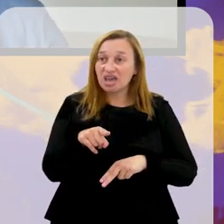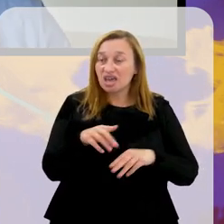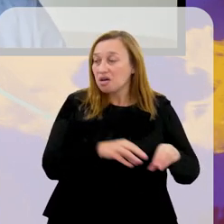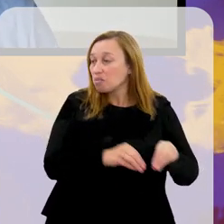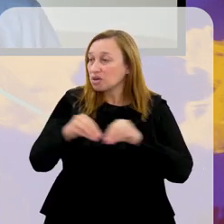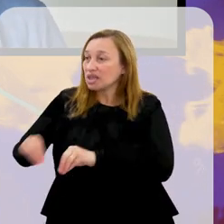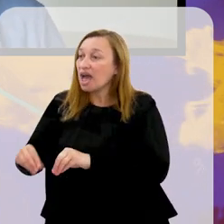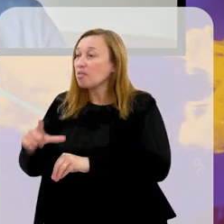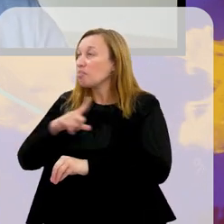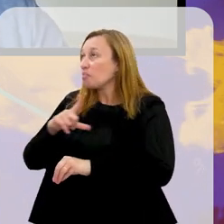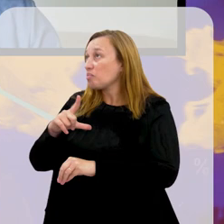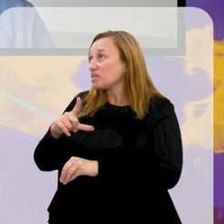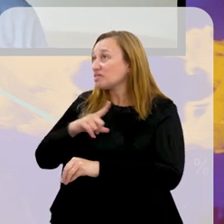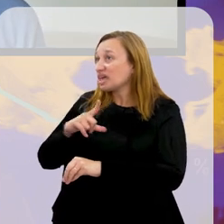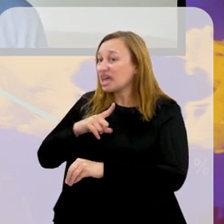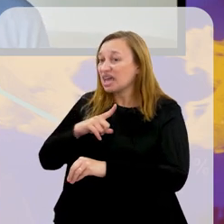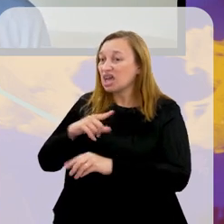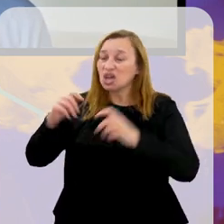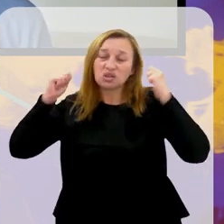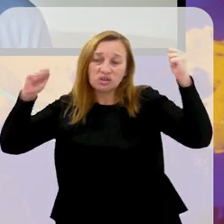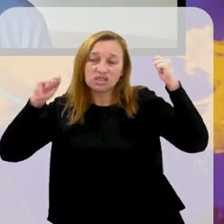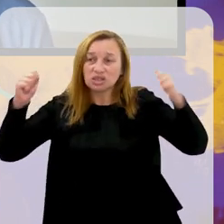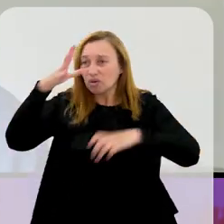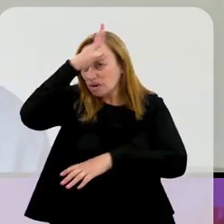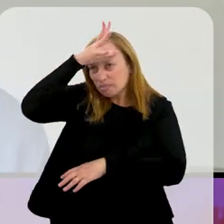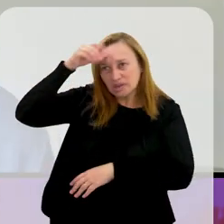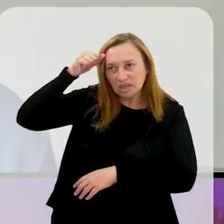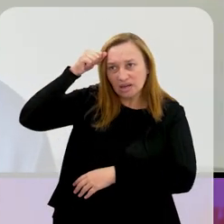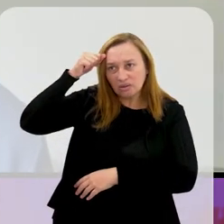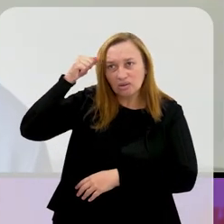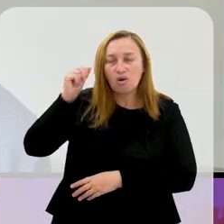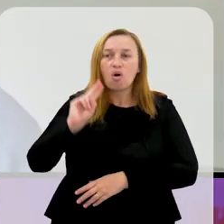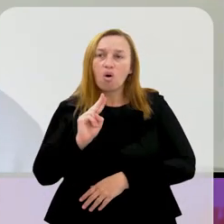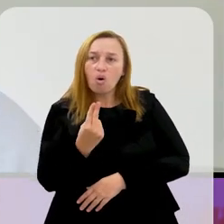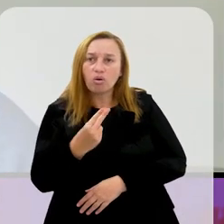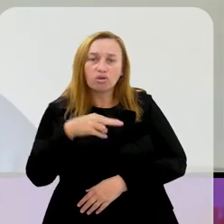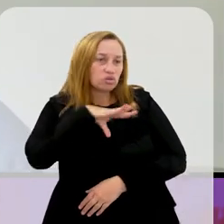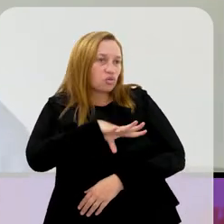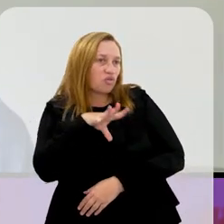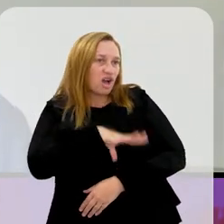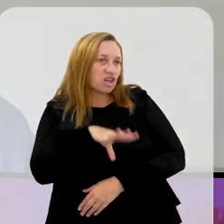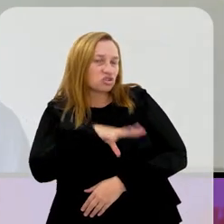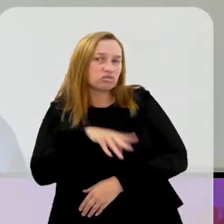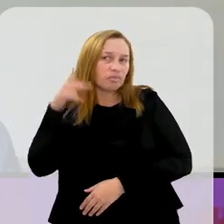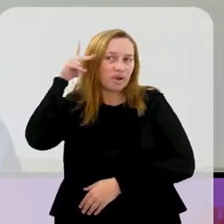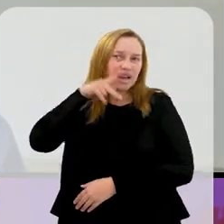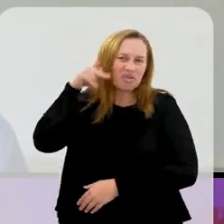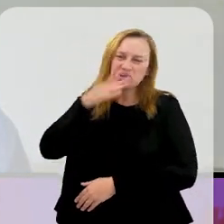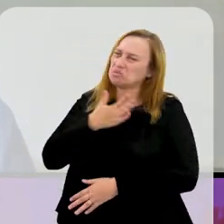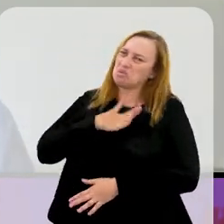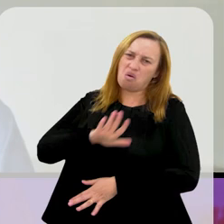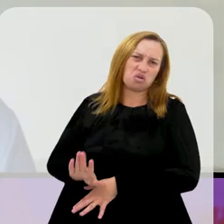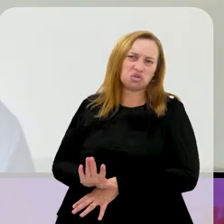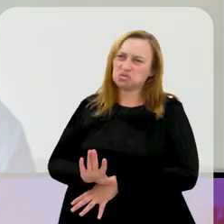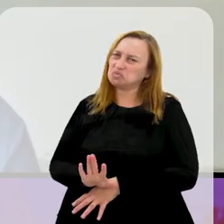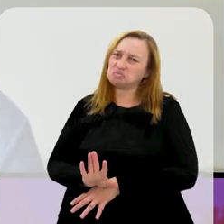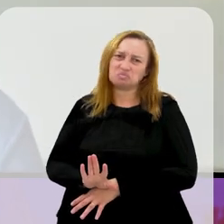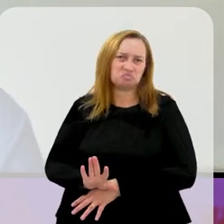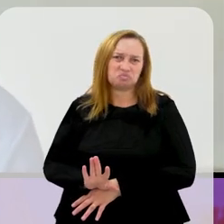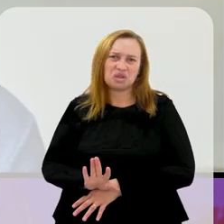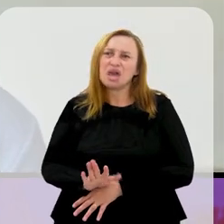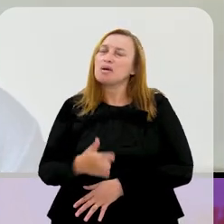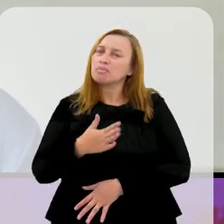porque tem muito torcedor do Flamengo em Manaus, porque tem muito torcedor do Vasco na Paraíba. Eu não gosto disso.